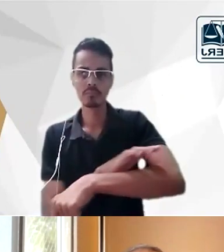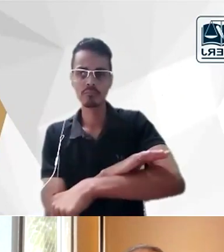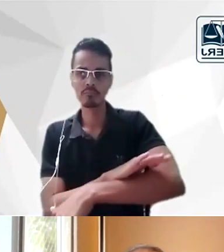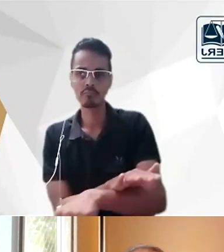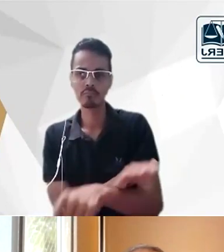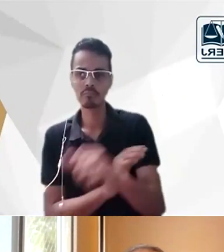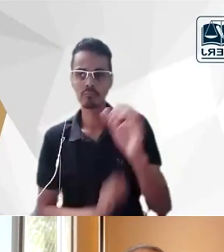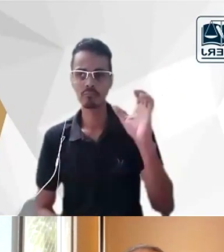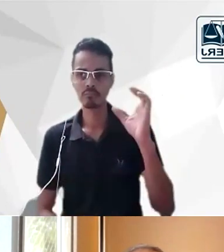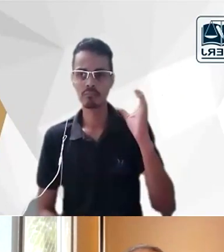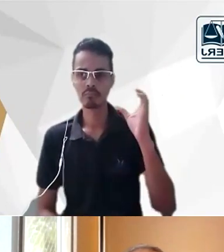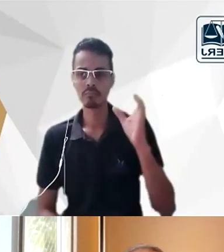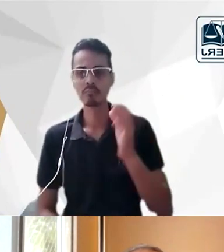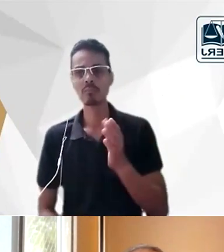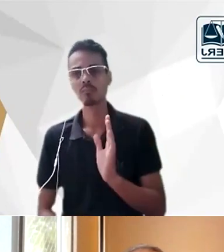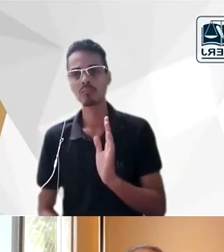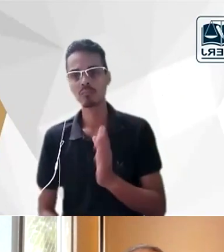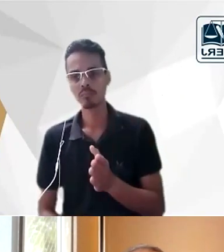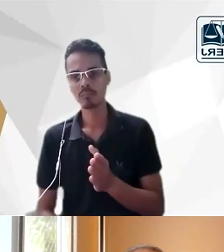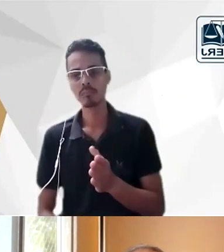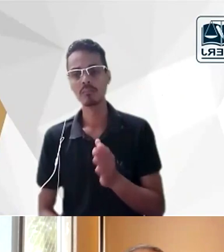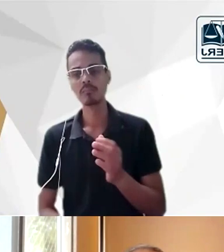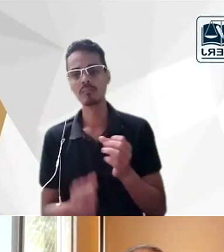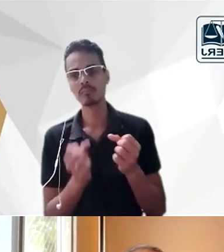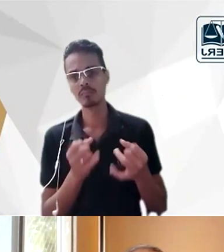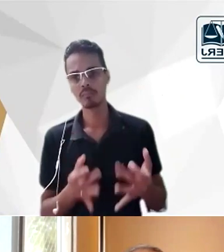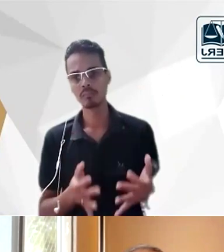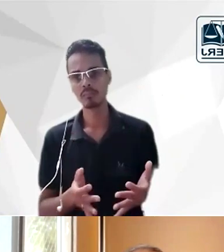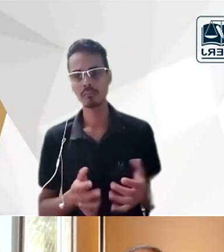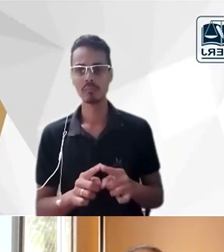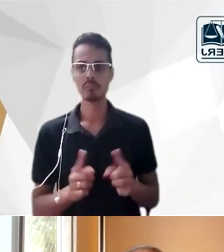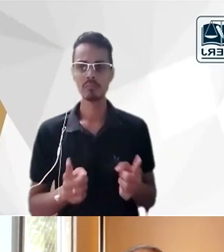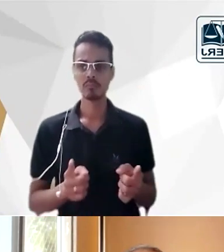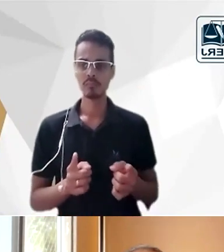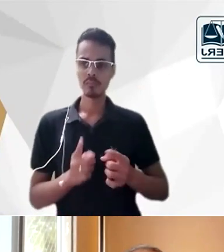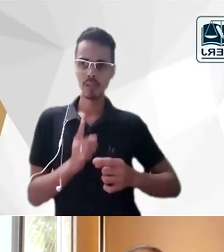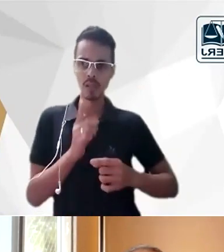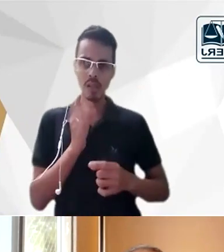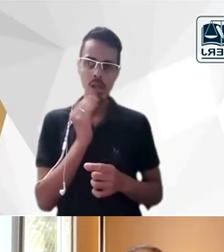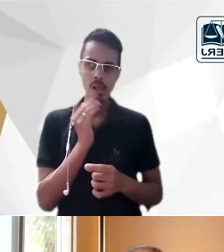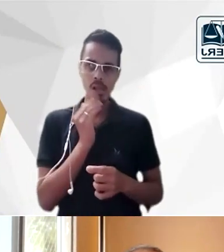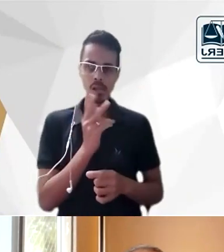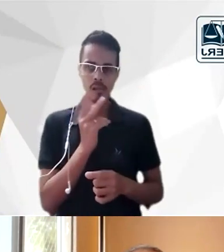que a gente já falou mas que não era um defeito somente de Silvio Romero vai ser um defeito de Klaus Bevilacqua também